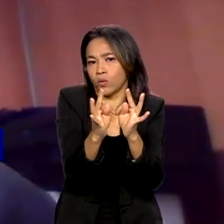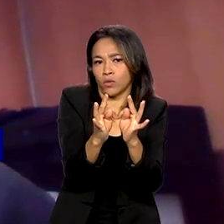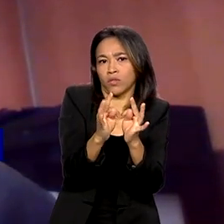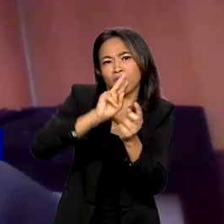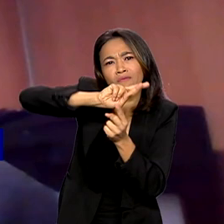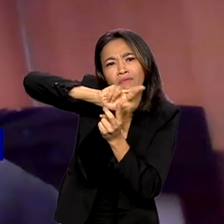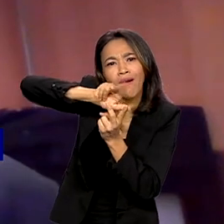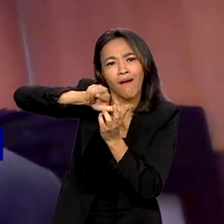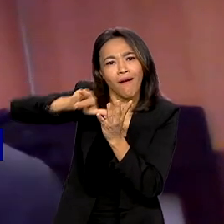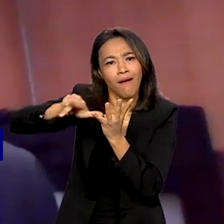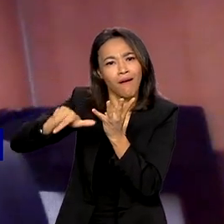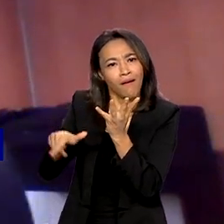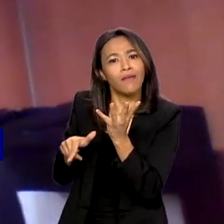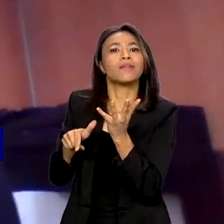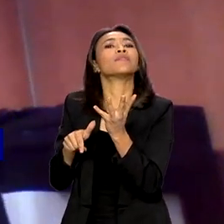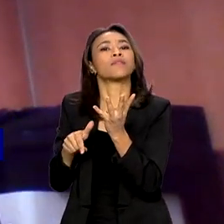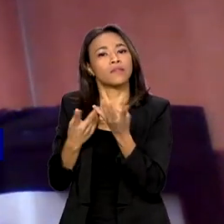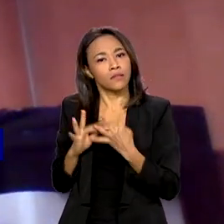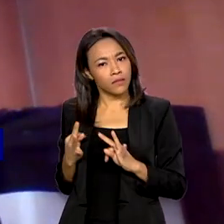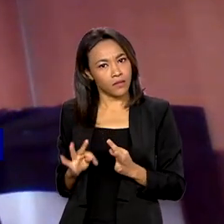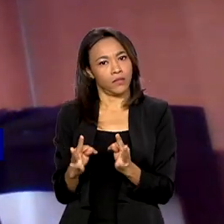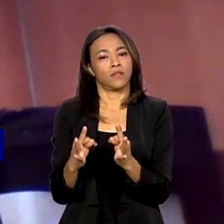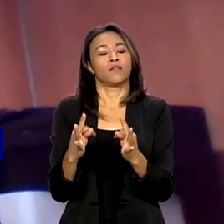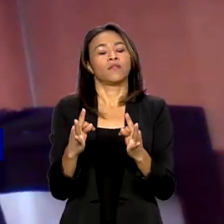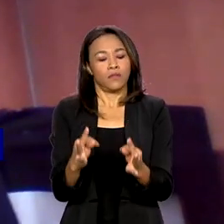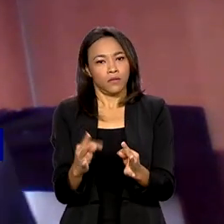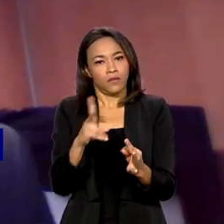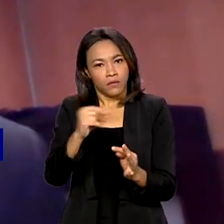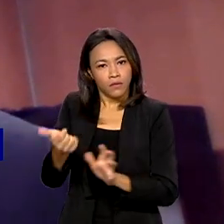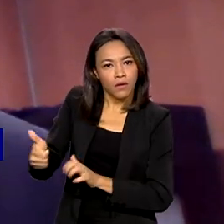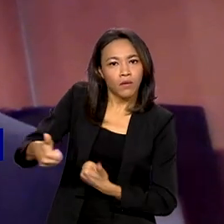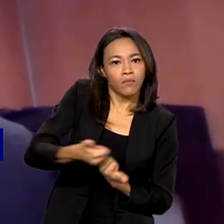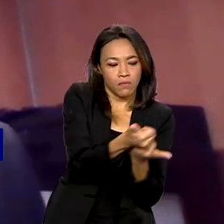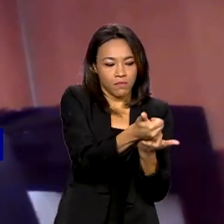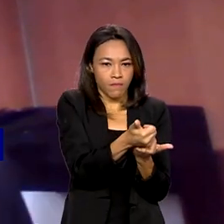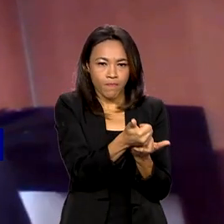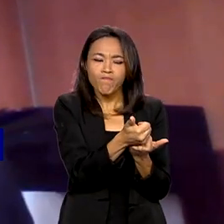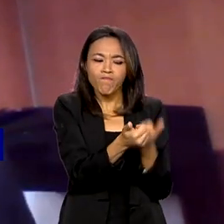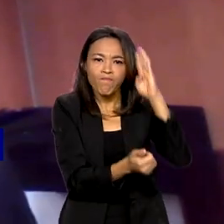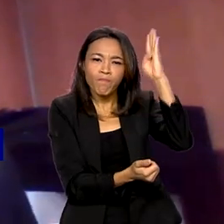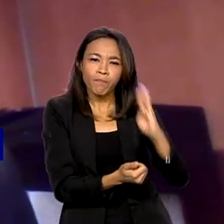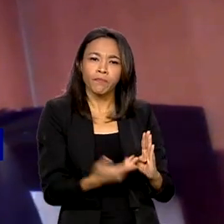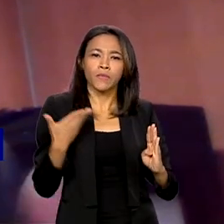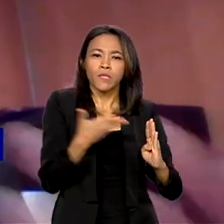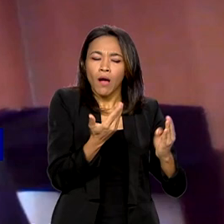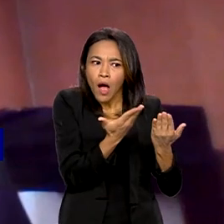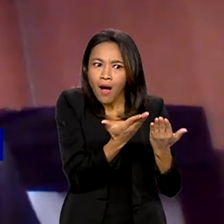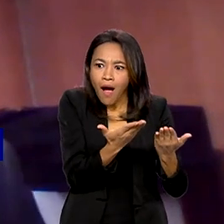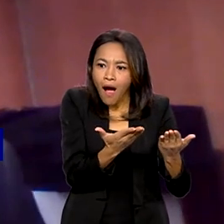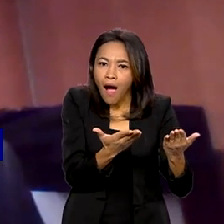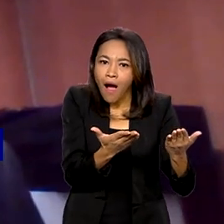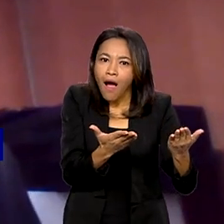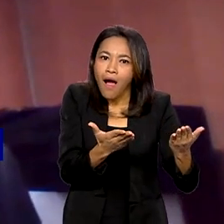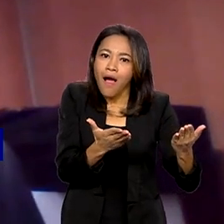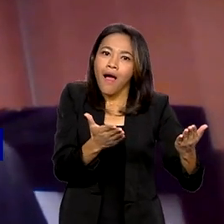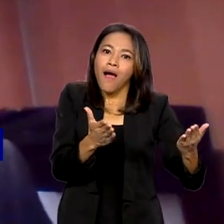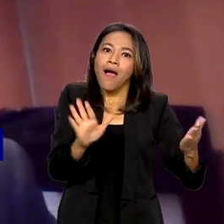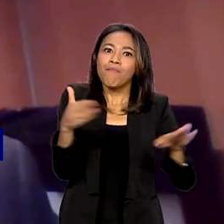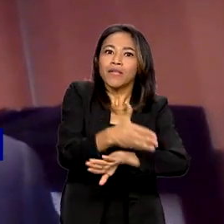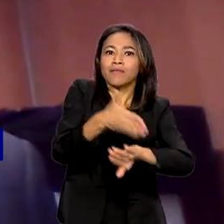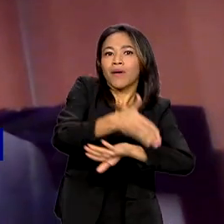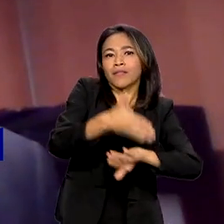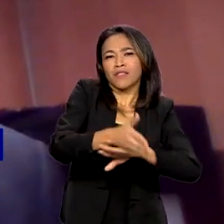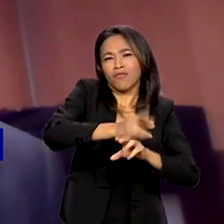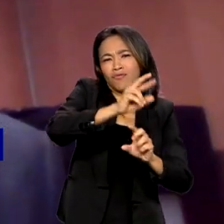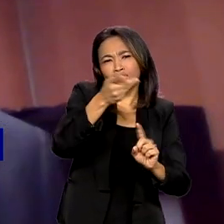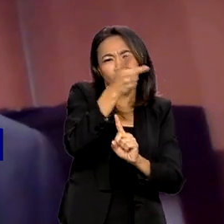integração de várias tecnologias que vão ajudar o Brasil a ampliar ainda mais a participação das